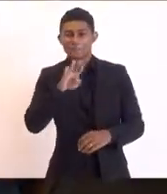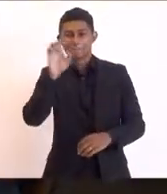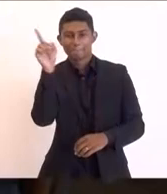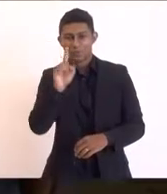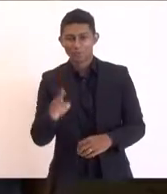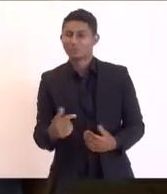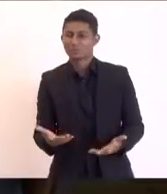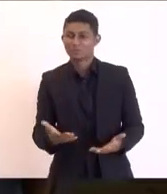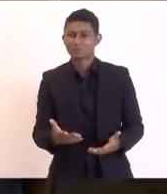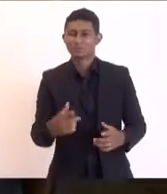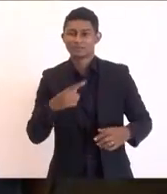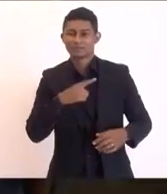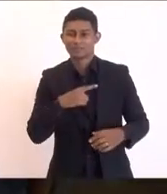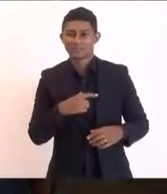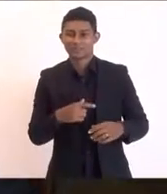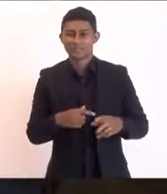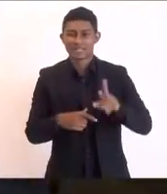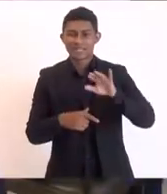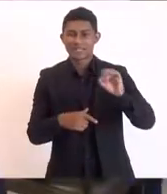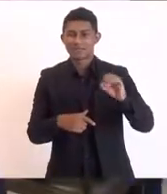temos Rio e São João André 28